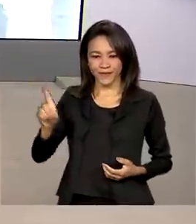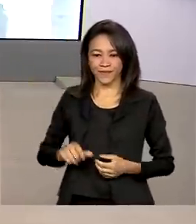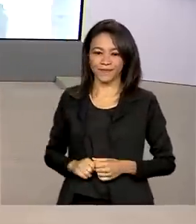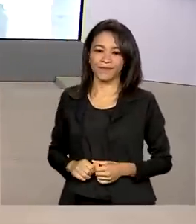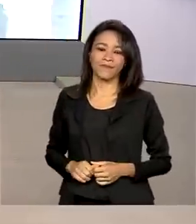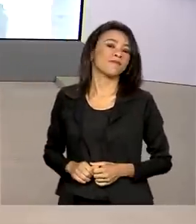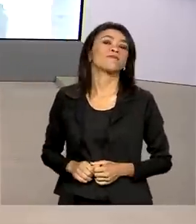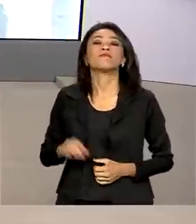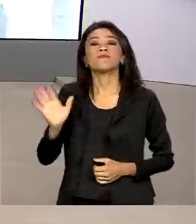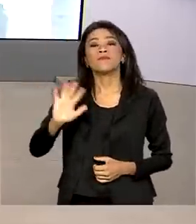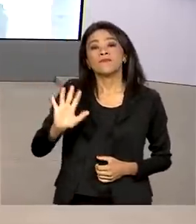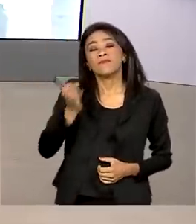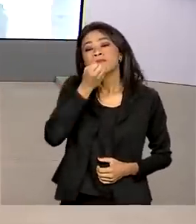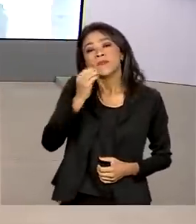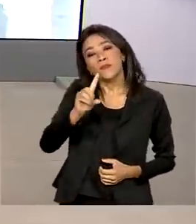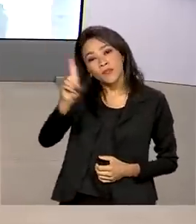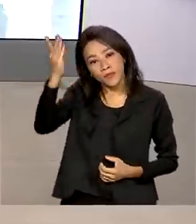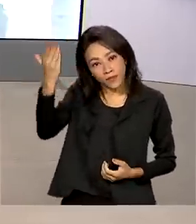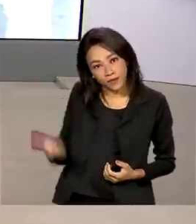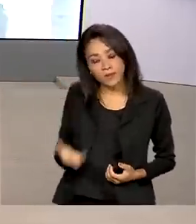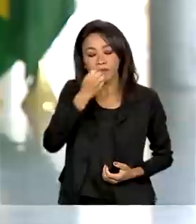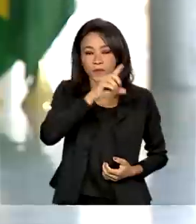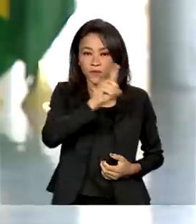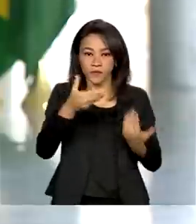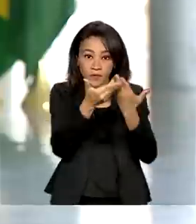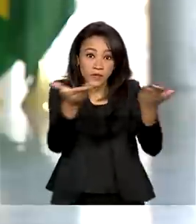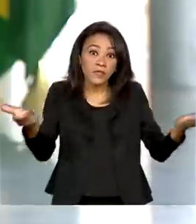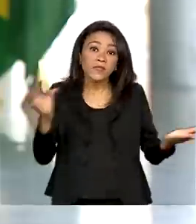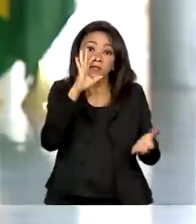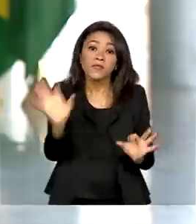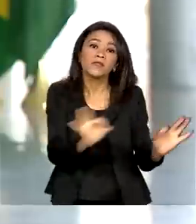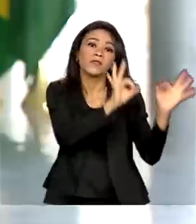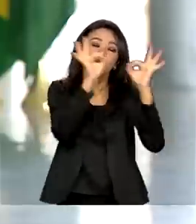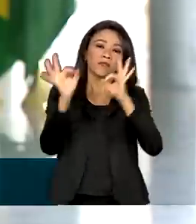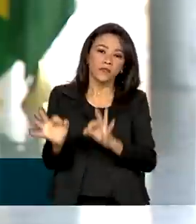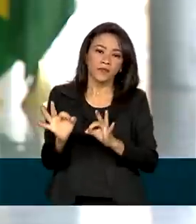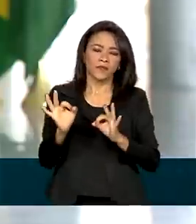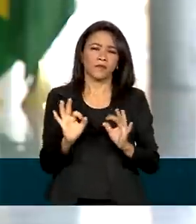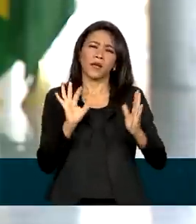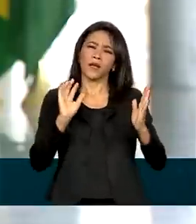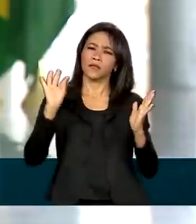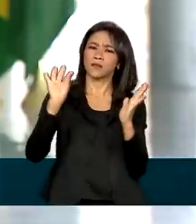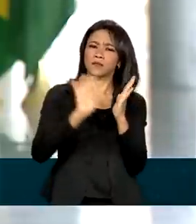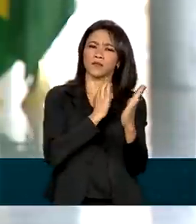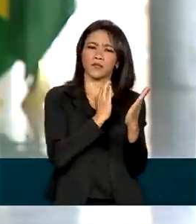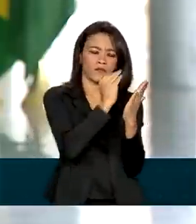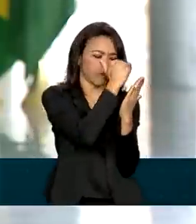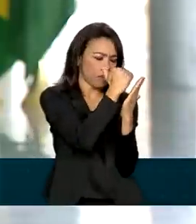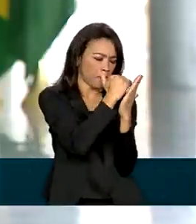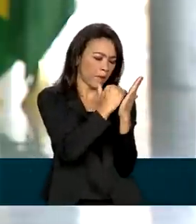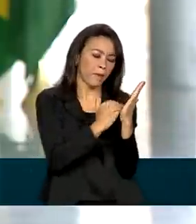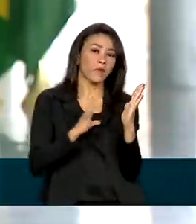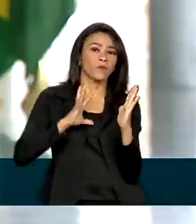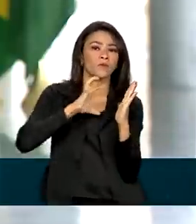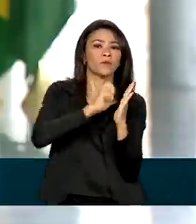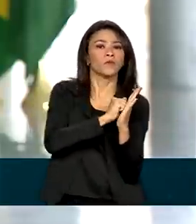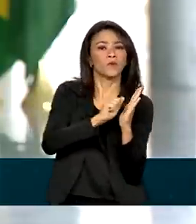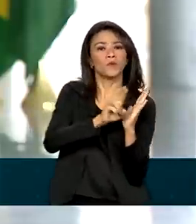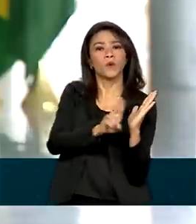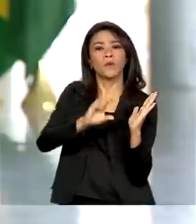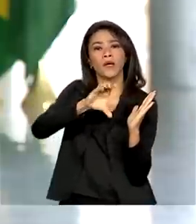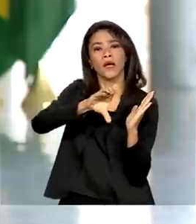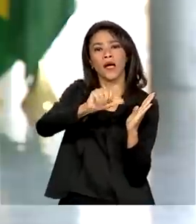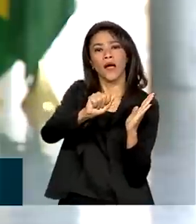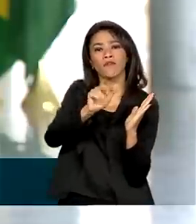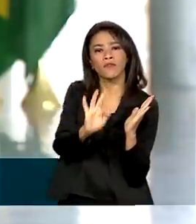Olá, Renata. Bom dia para você. Bom dia a todos que nos acompanham. Para se inscrever no Cadastro Nacional da Agricultura Familiar,